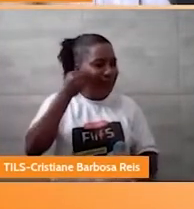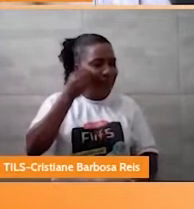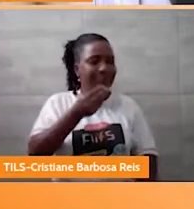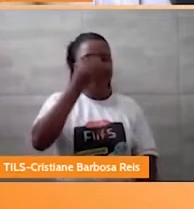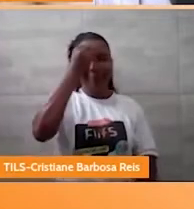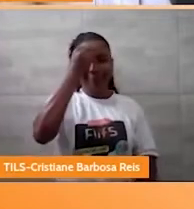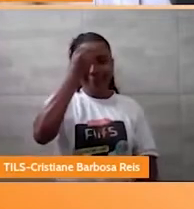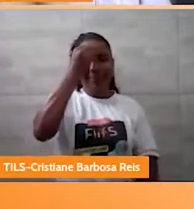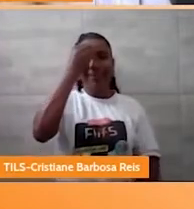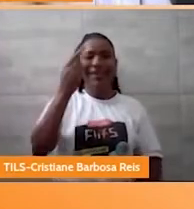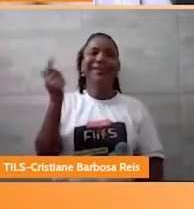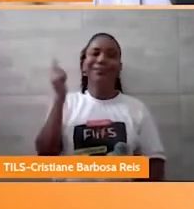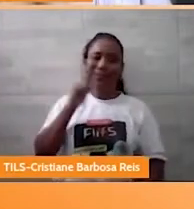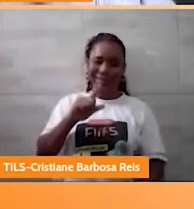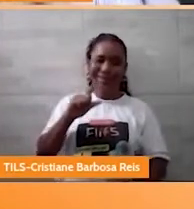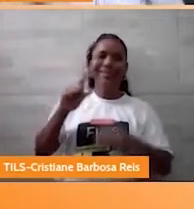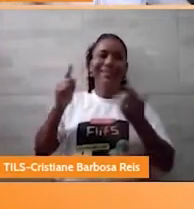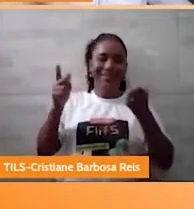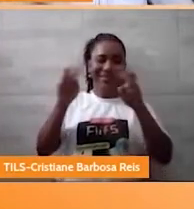nasceu a princesa do olhinho preguiçoso.